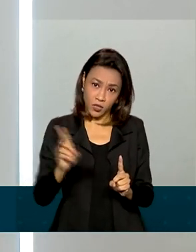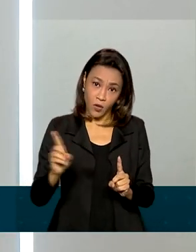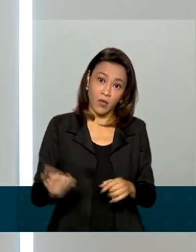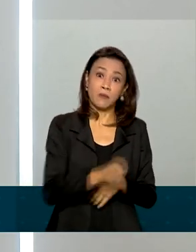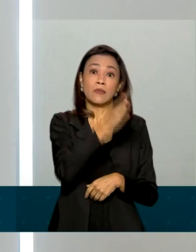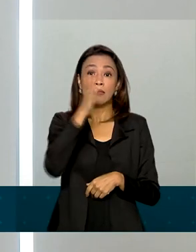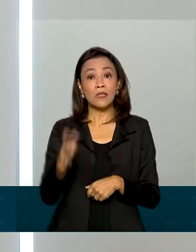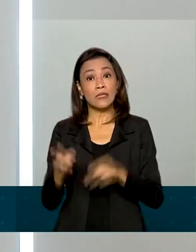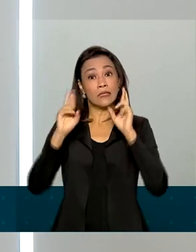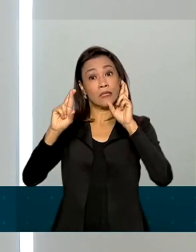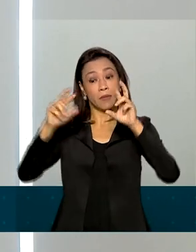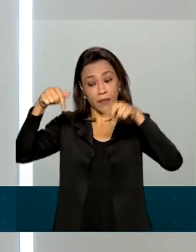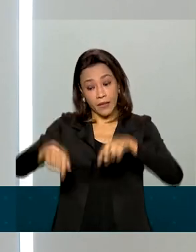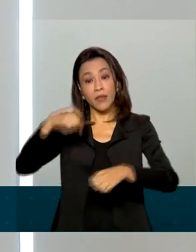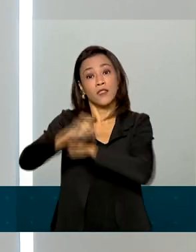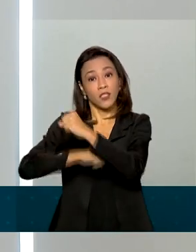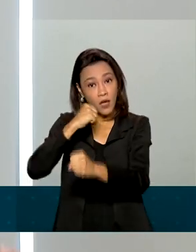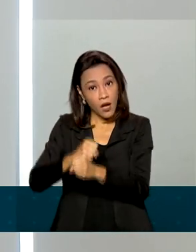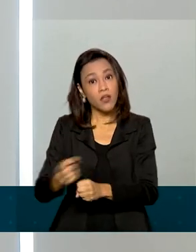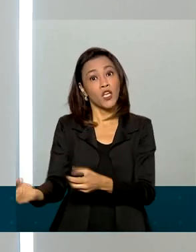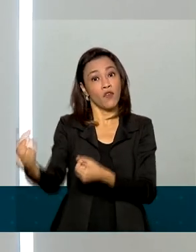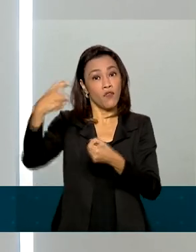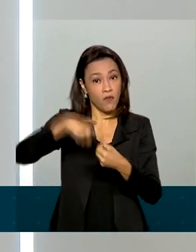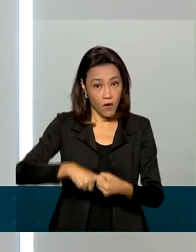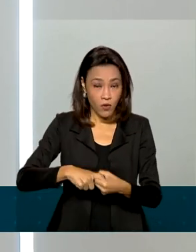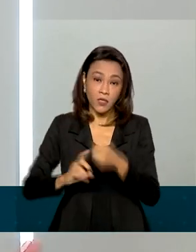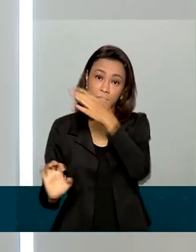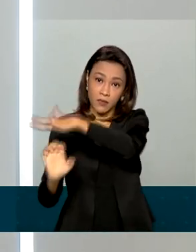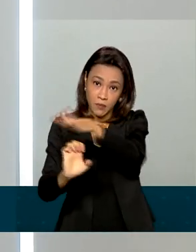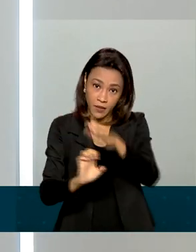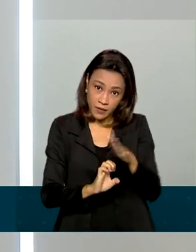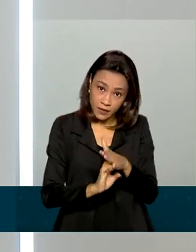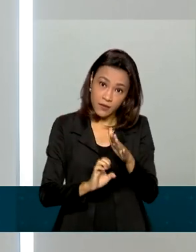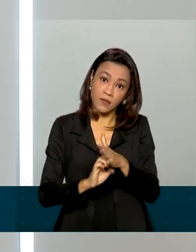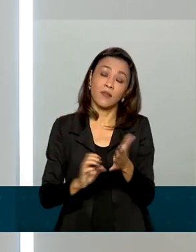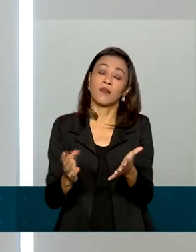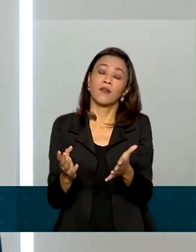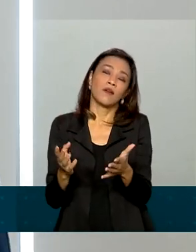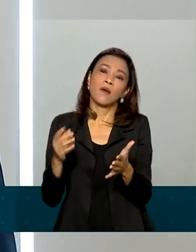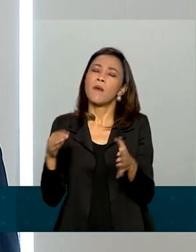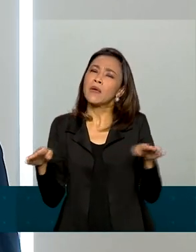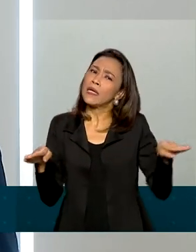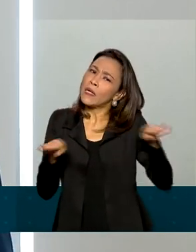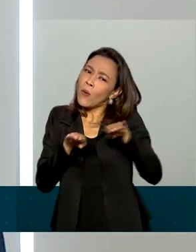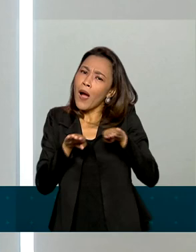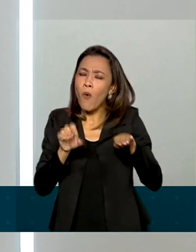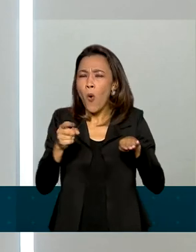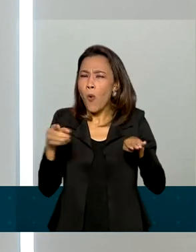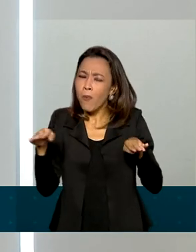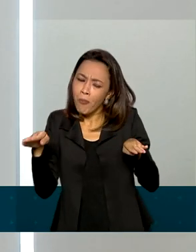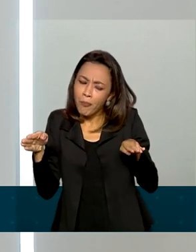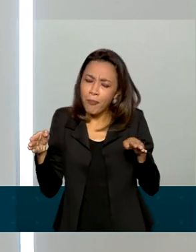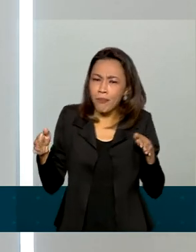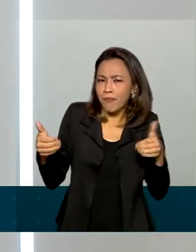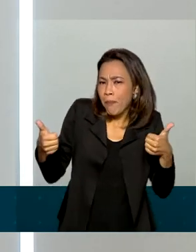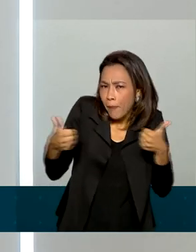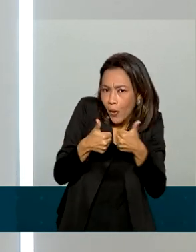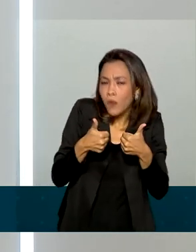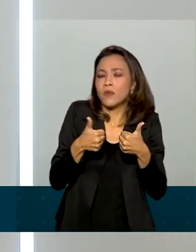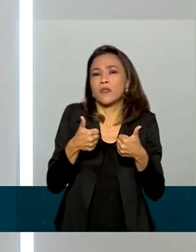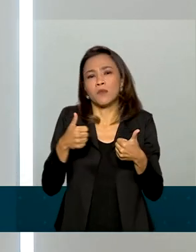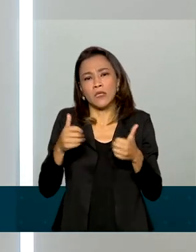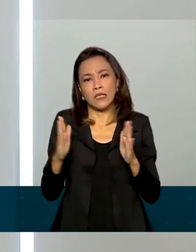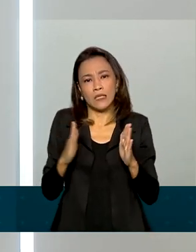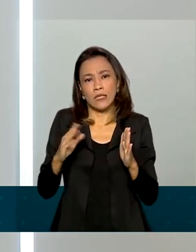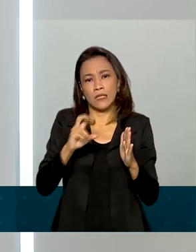expectativa, esse ano, é que eles voltem ao patamar, se não igual, pelo menos próximo ao de 2019, e que fique entre